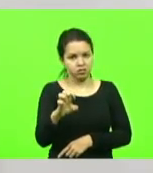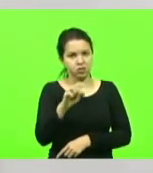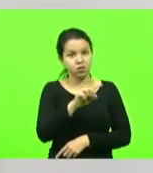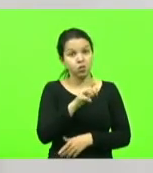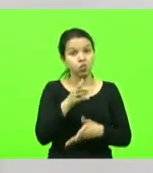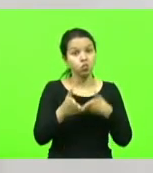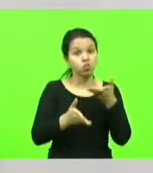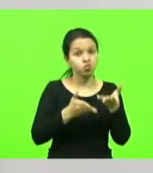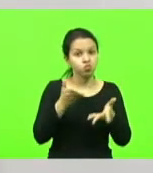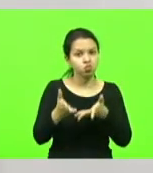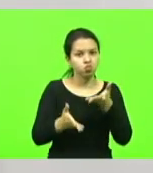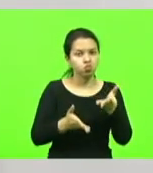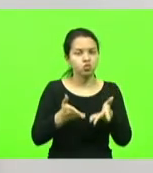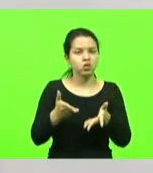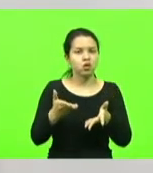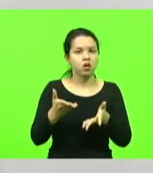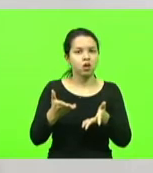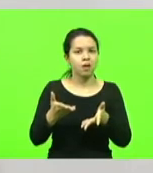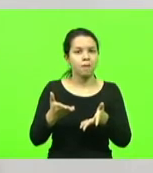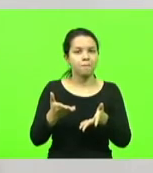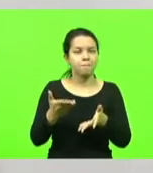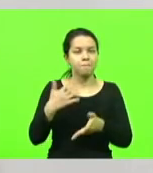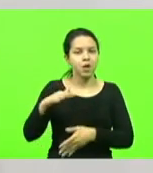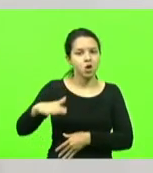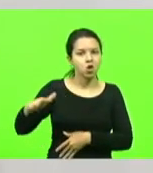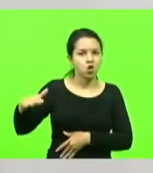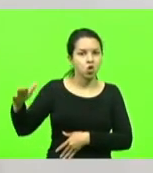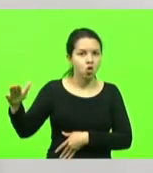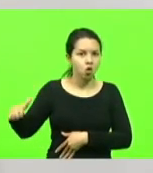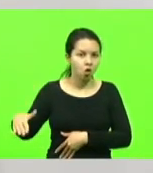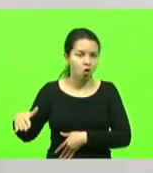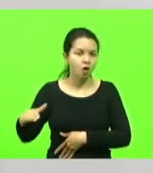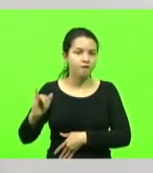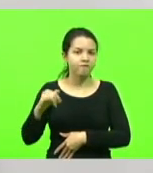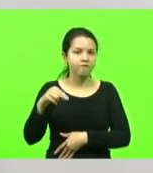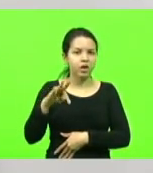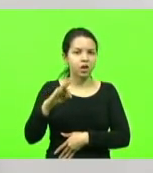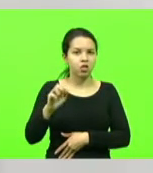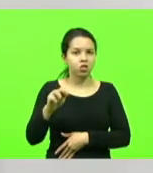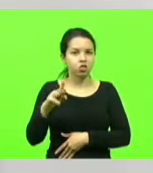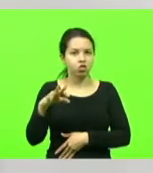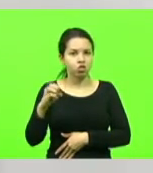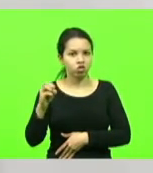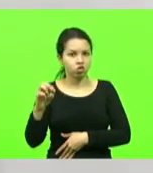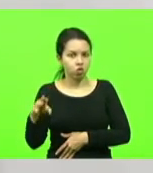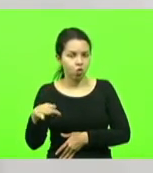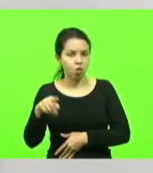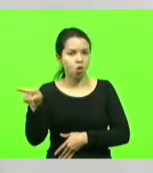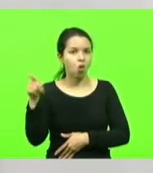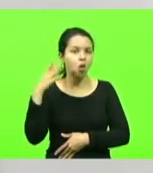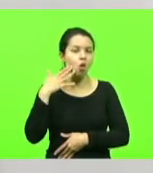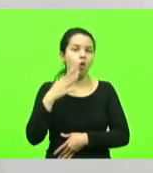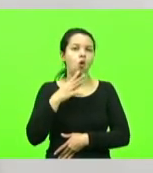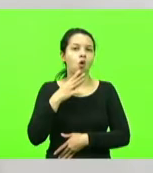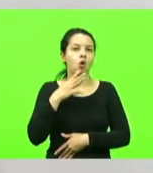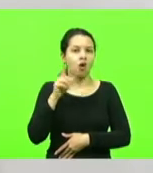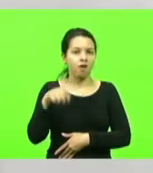menores infratores, vulgo vagabundos e vocês vão lá ver como eles são tratados.